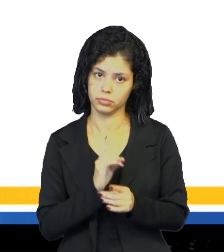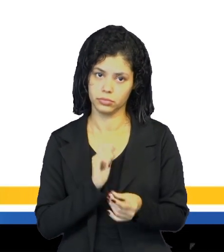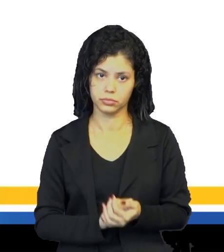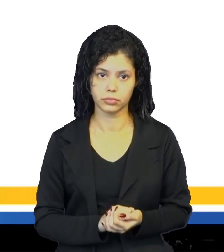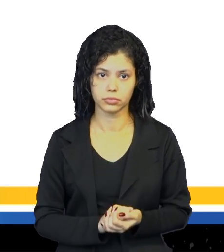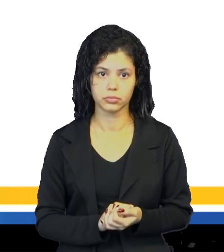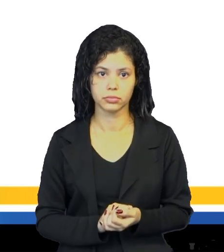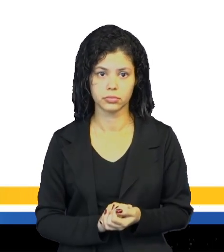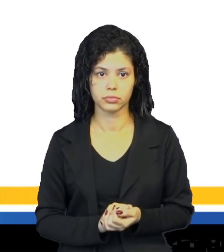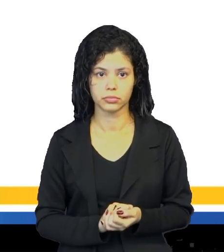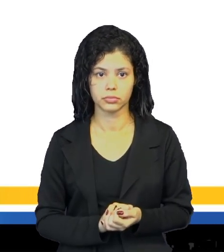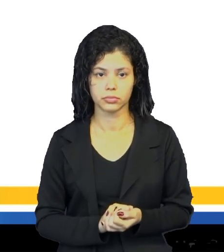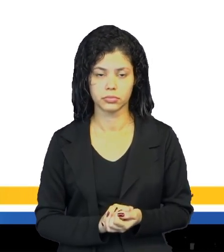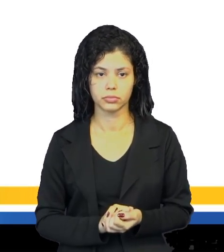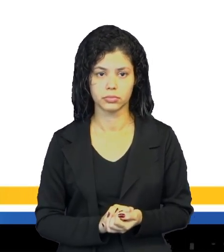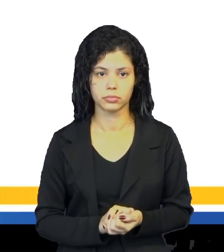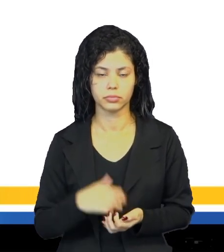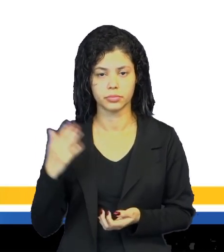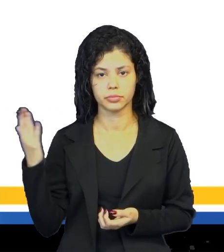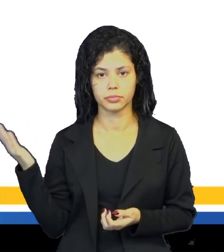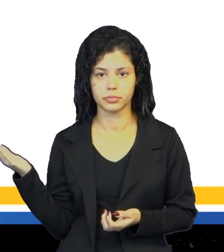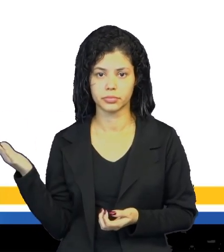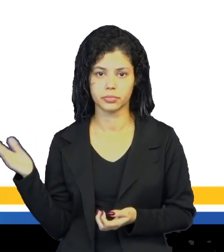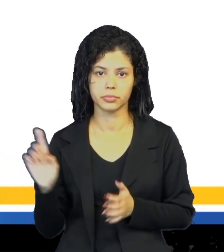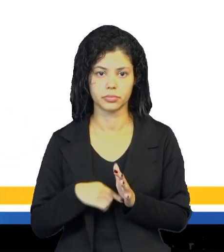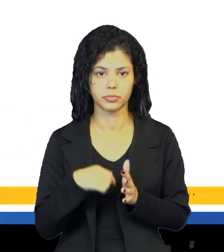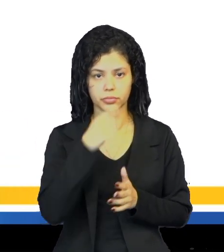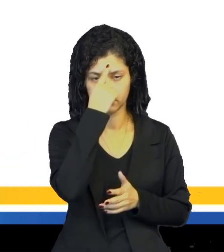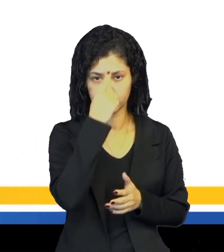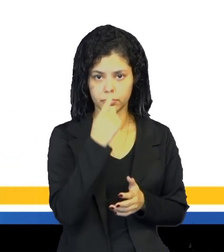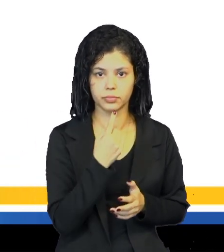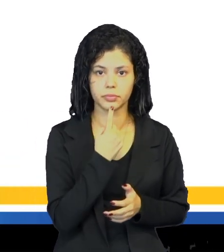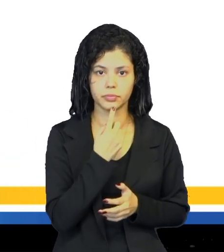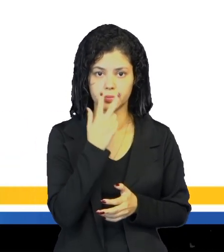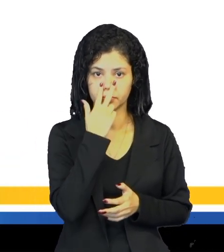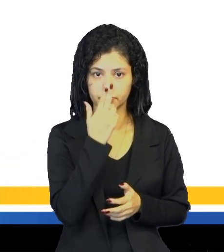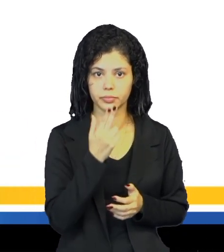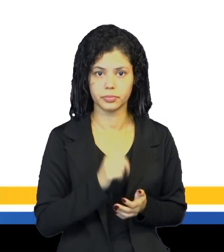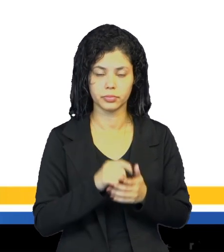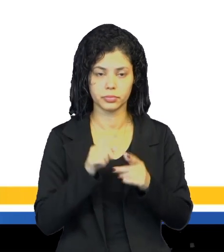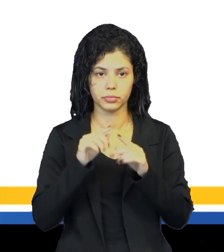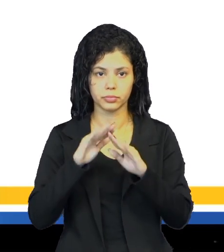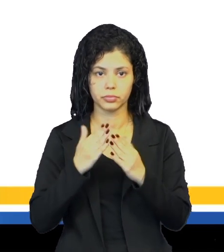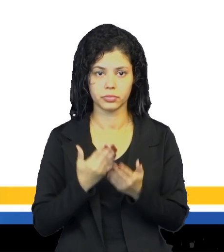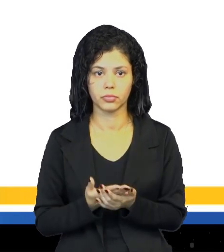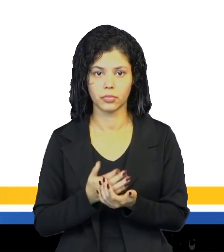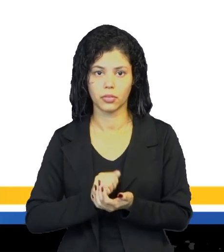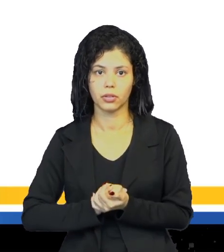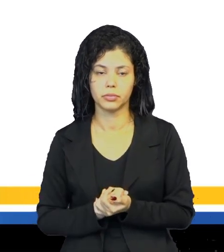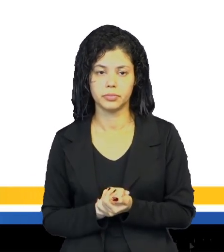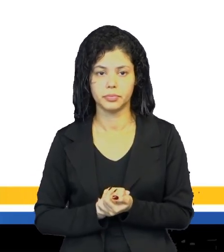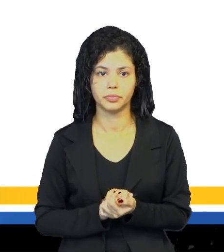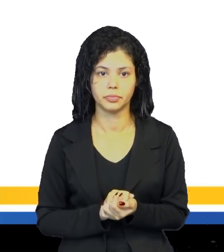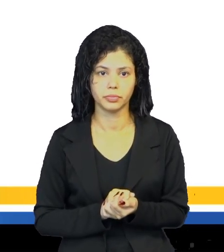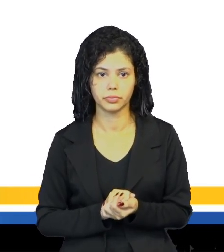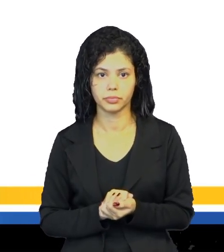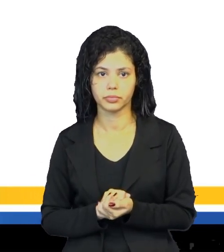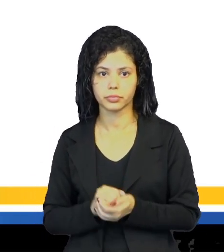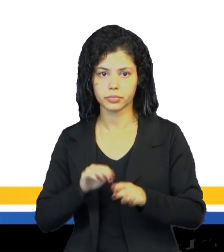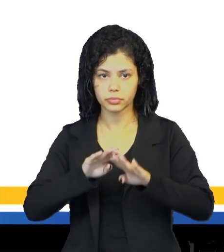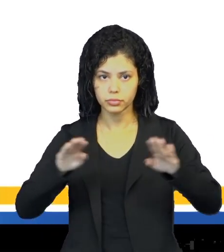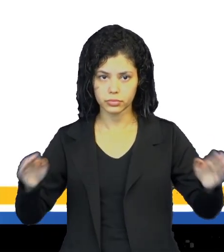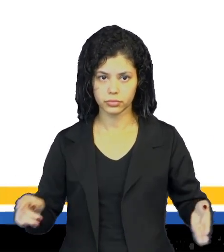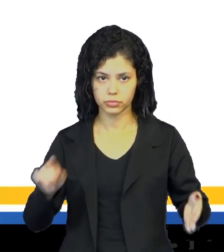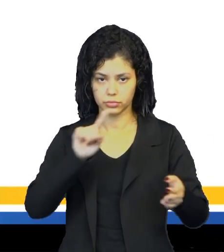né, galerinha. Então, né. A primeira imagem aí que parece ser a dependência de uma escola, né. É aquela ali que